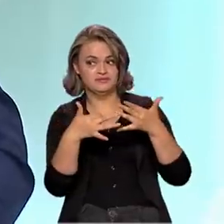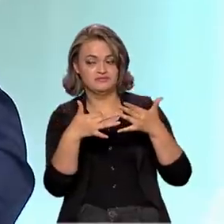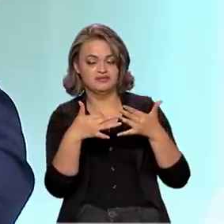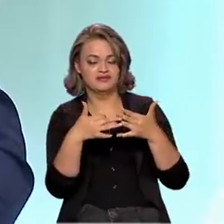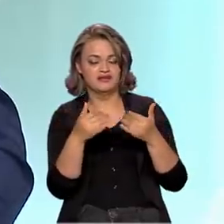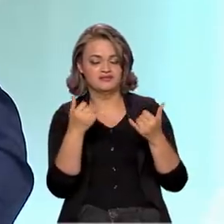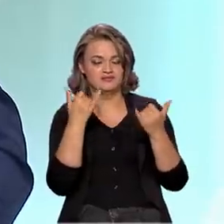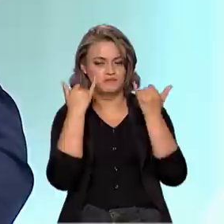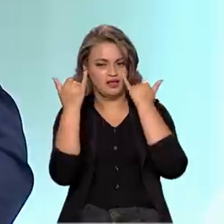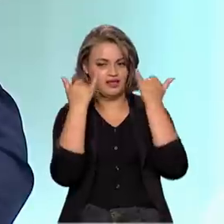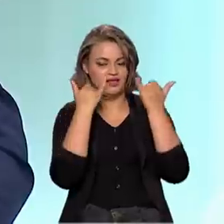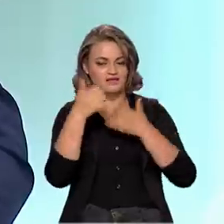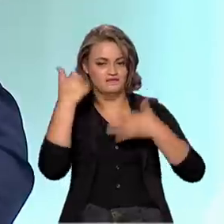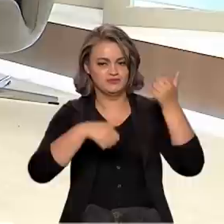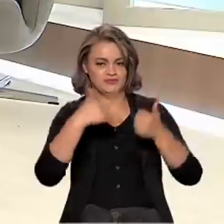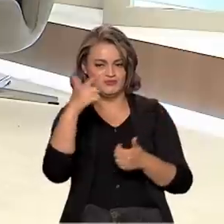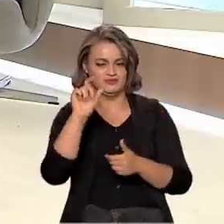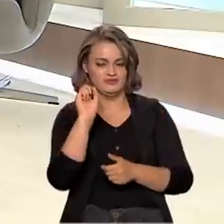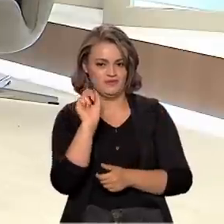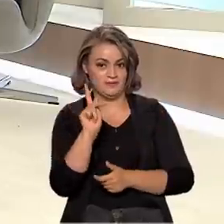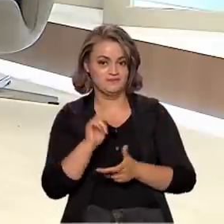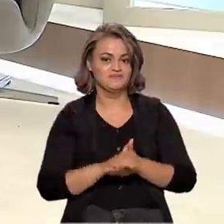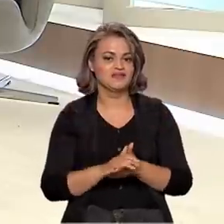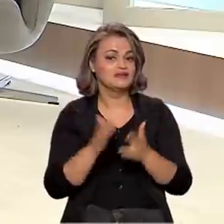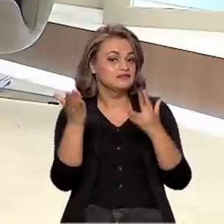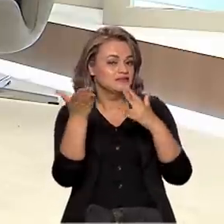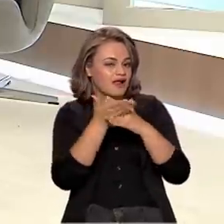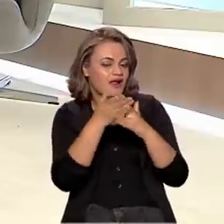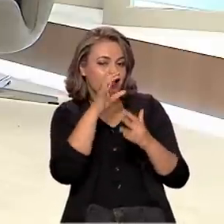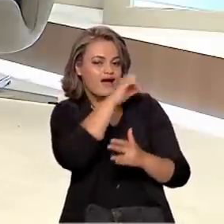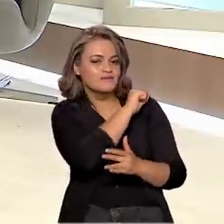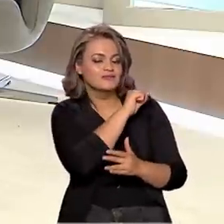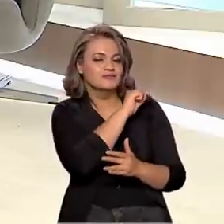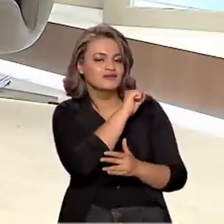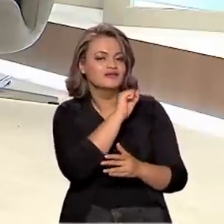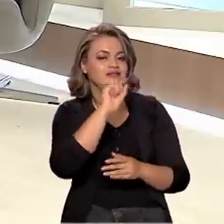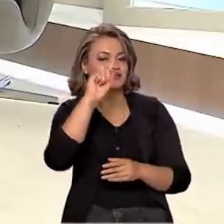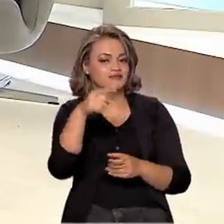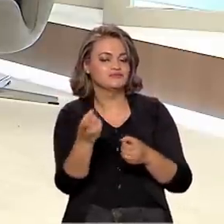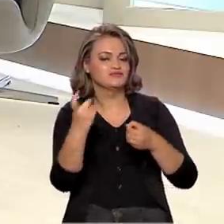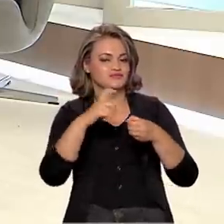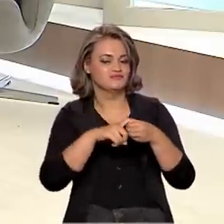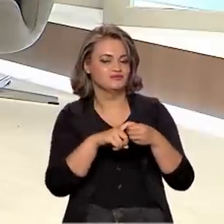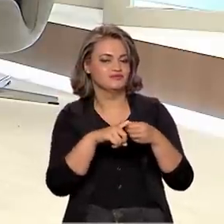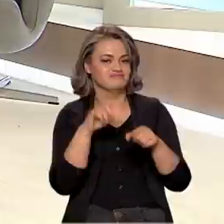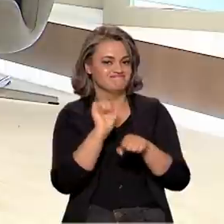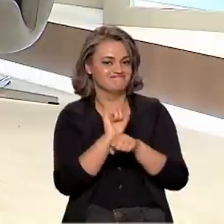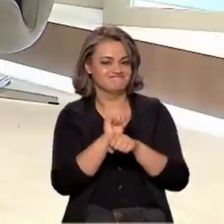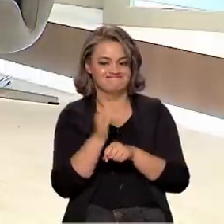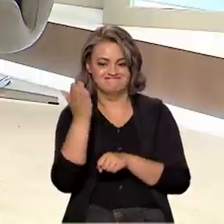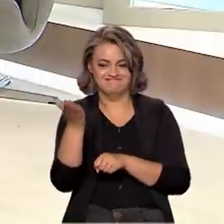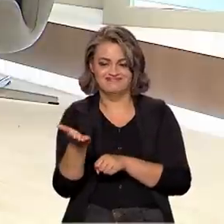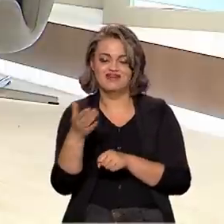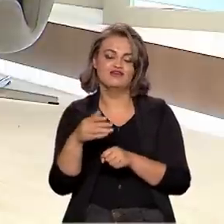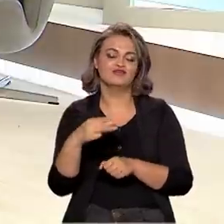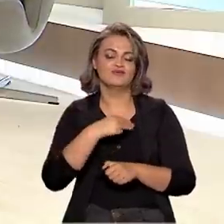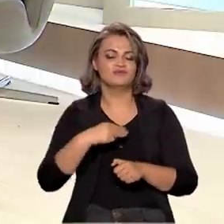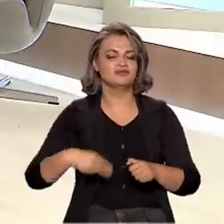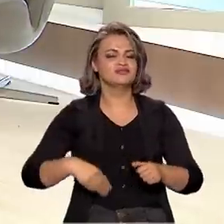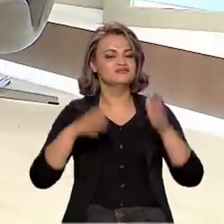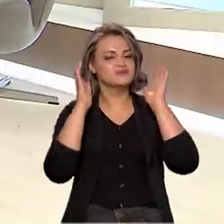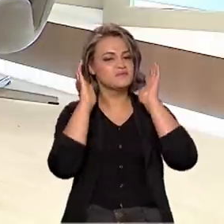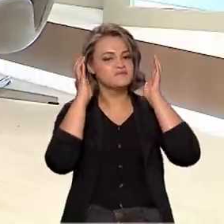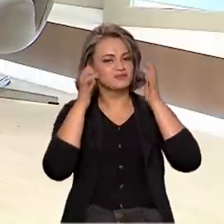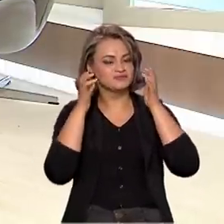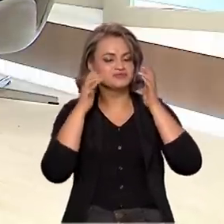as outras aplicações da ciência. Nós vamos para um rápido intervalo e voltamos daqui a pouco com o Ministro da Ciência, Tecnologia e